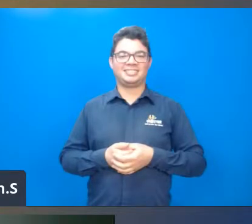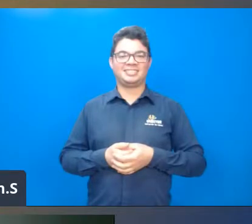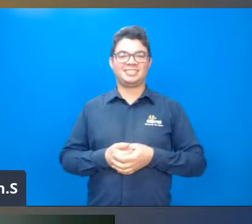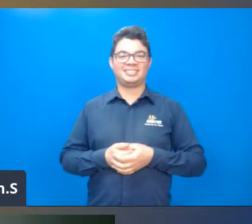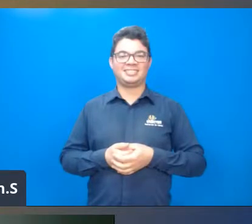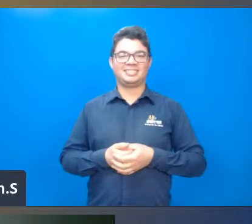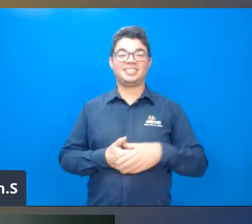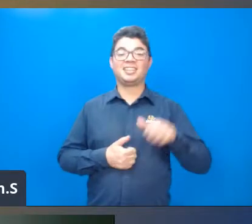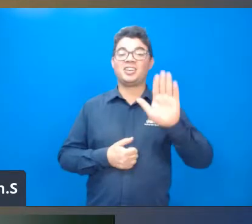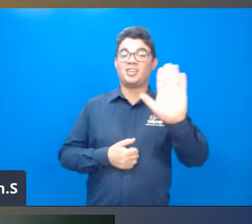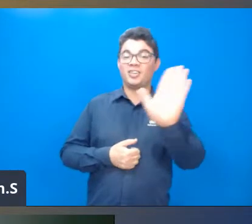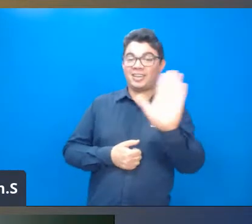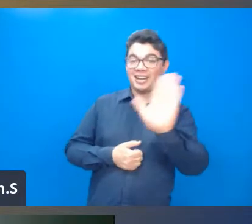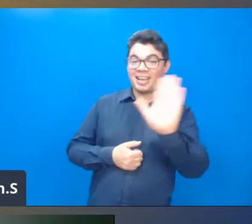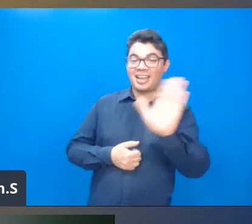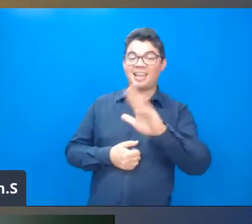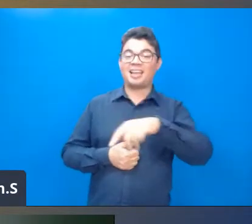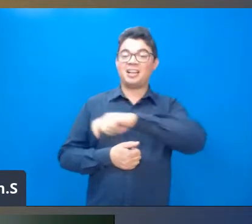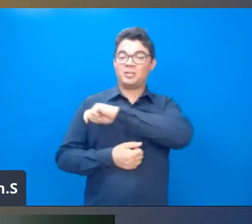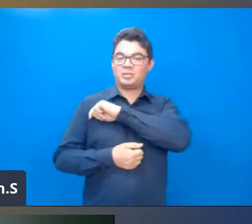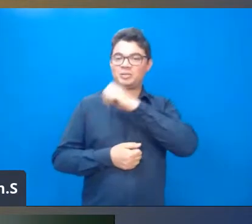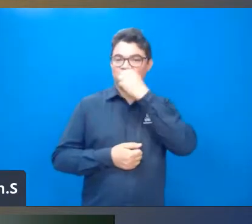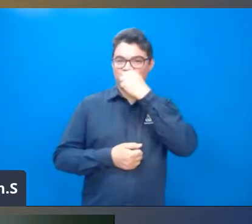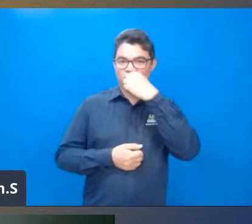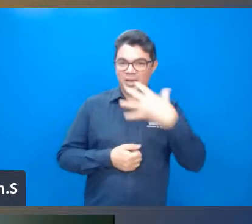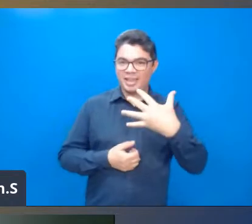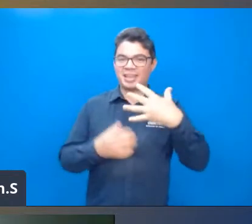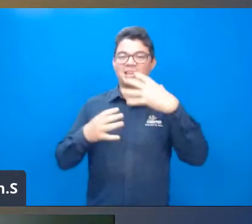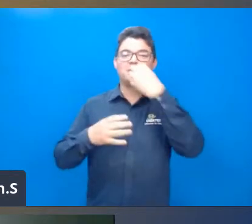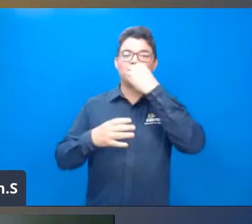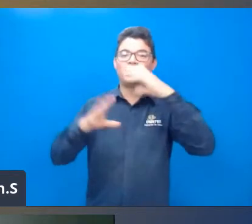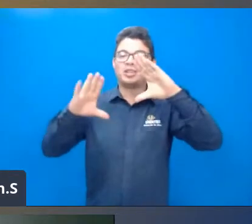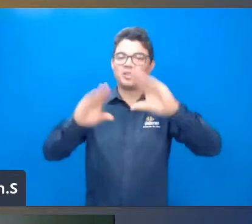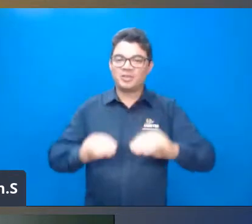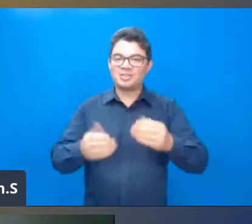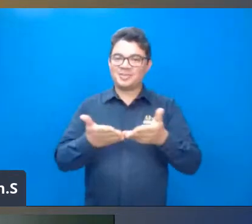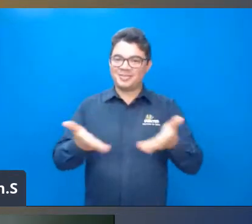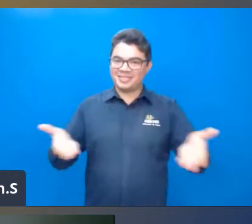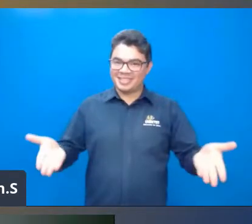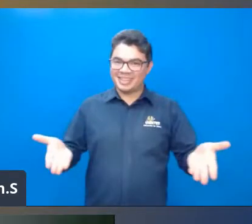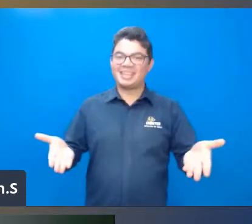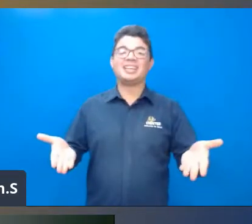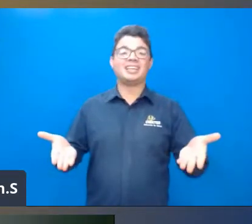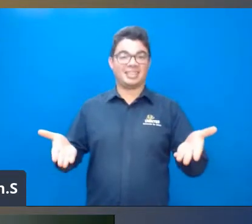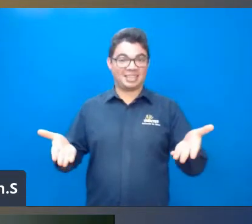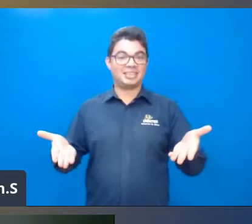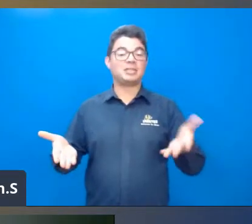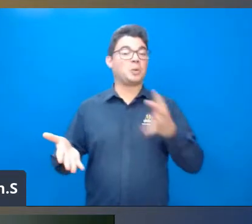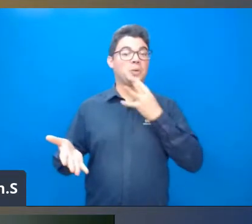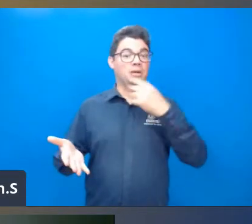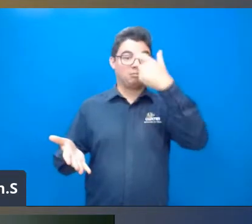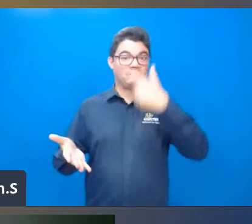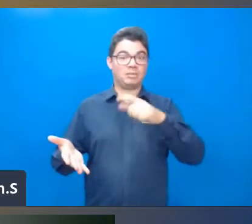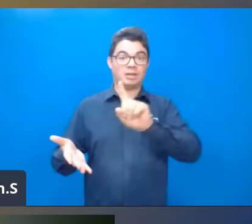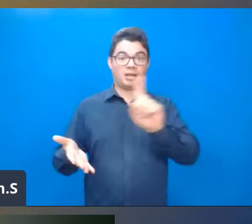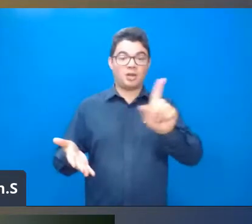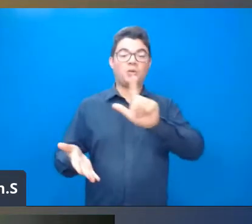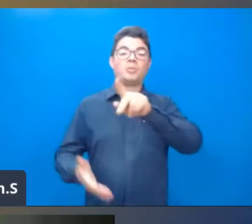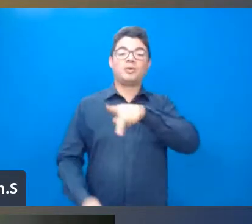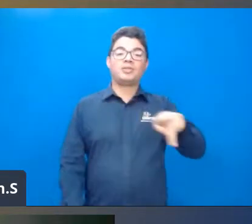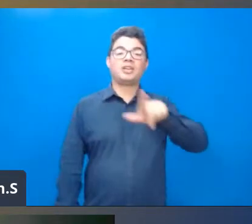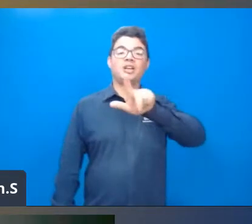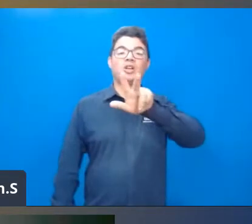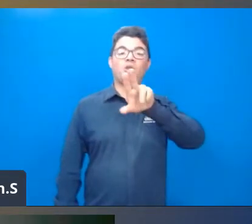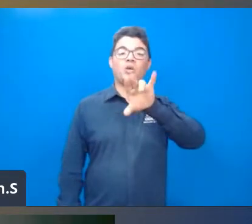Olá, pessoal, tudo bem? Boa noite para vocês. Para quem não me conhece, eu sou a professora Luciane e hoje